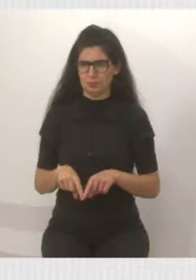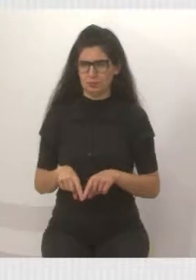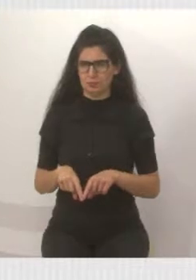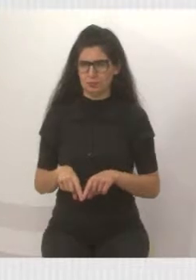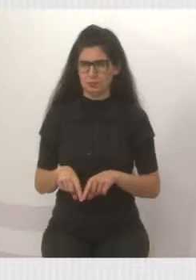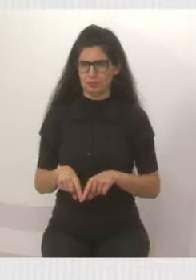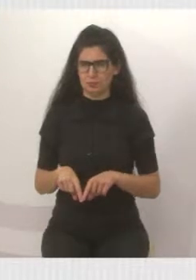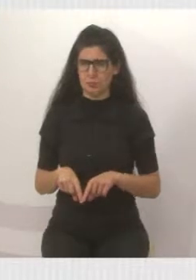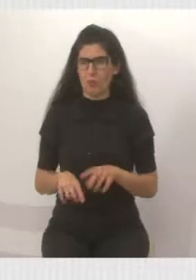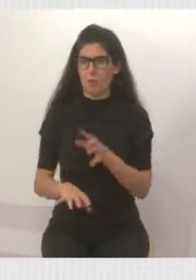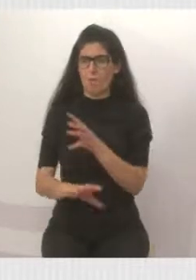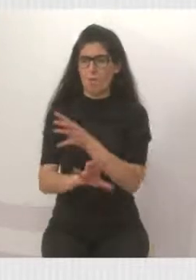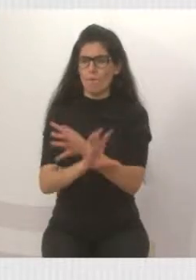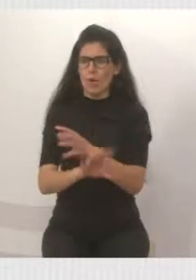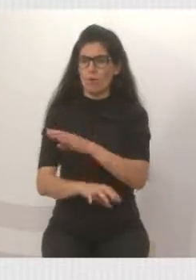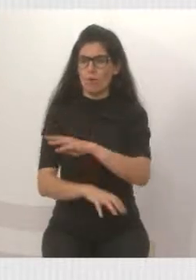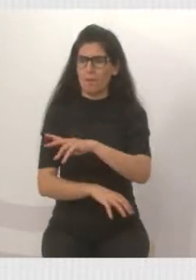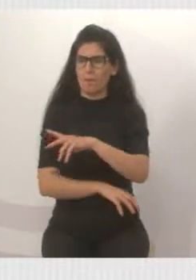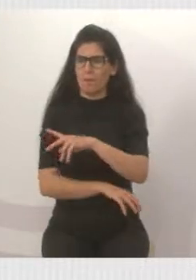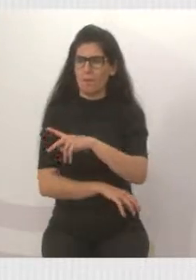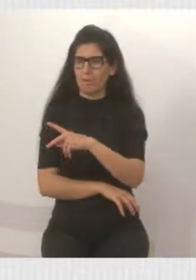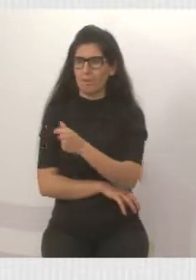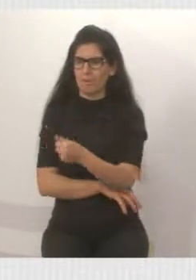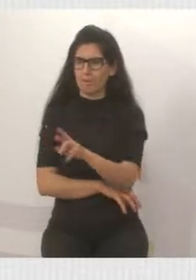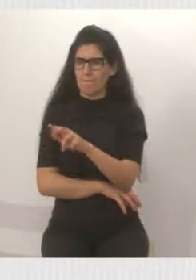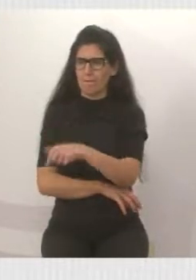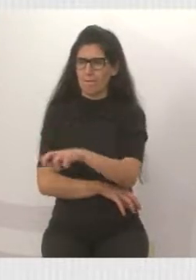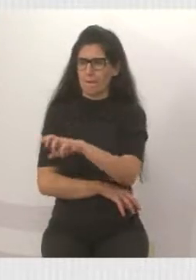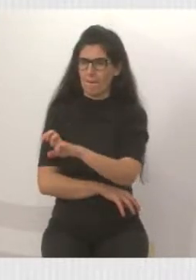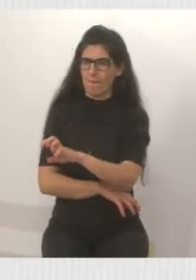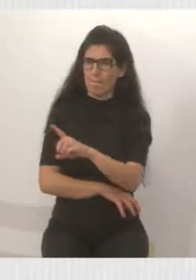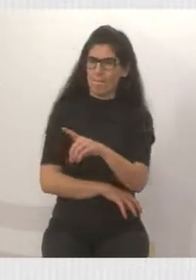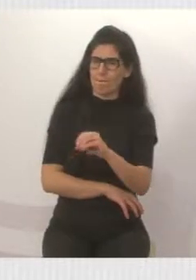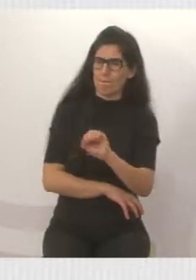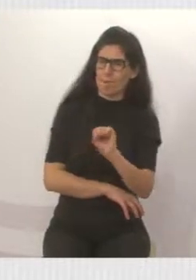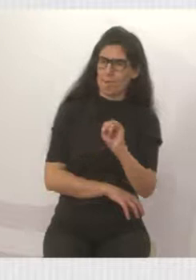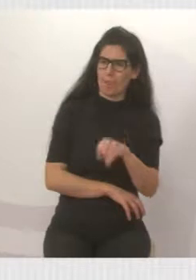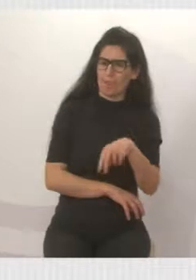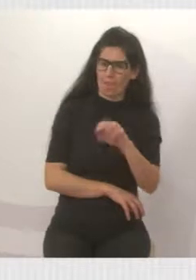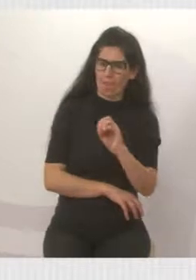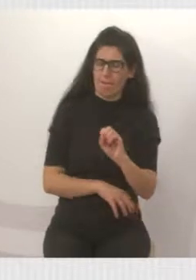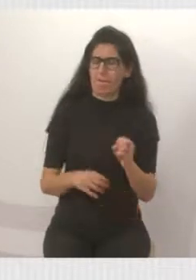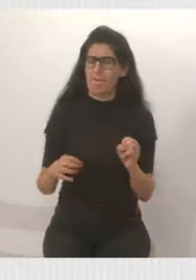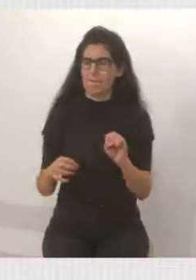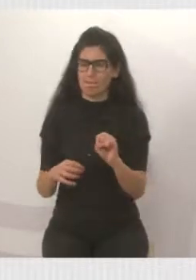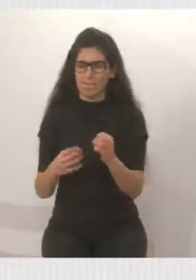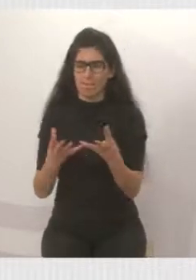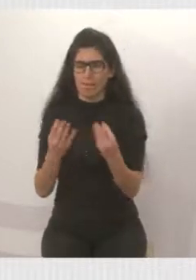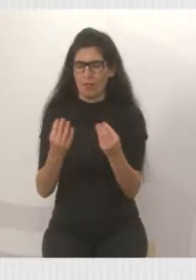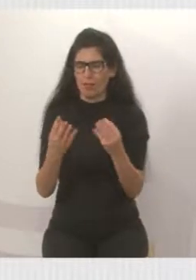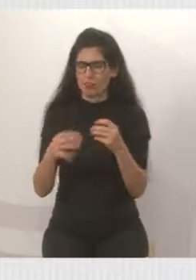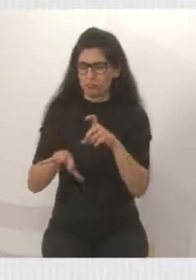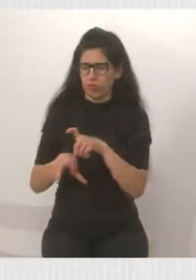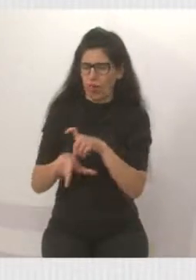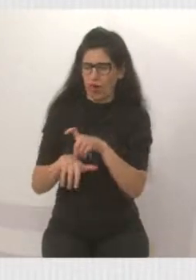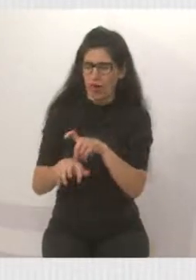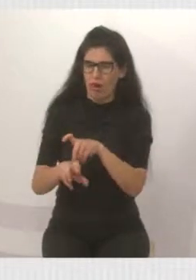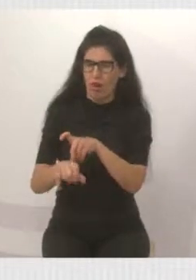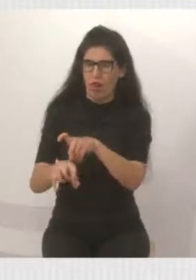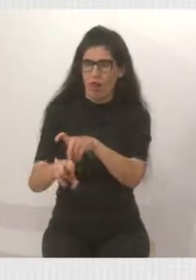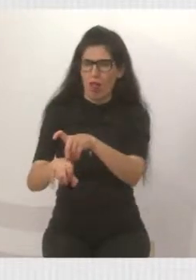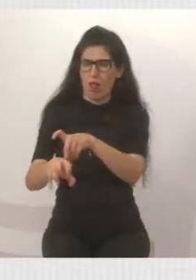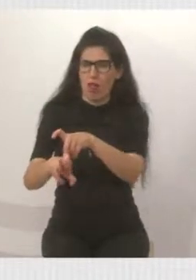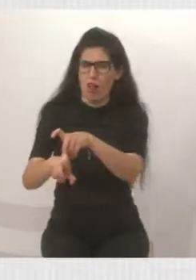Sino. E lá tem muito escorpião, tem cheio de escorpião. Peço para os moradores, por favor, limpa seus